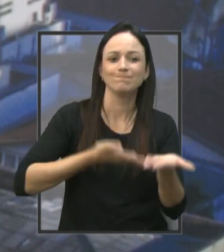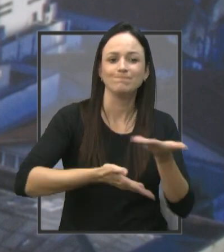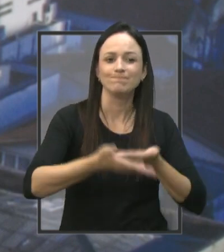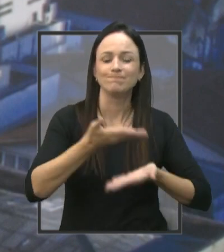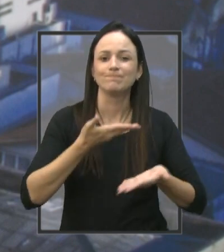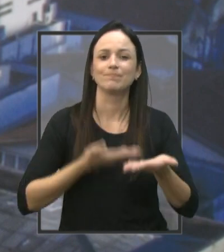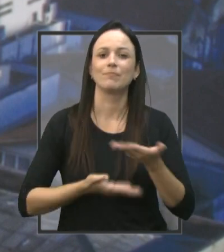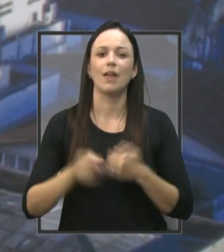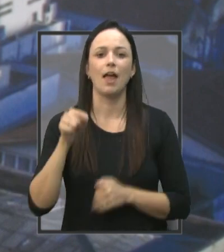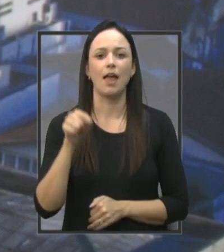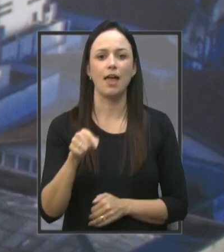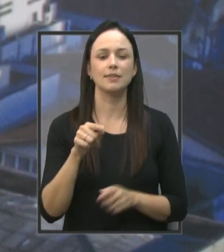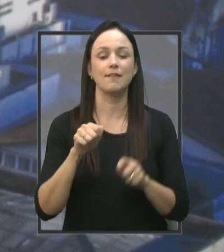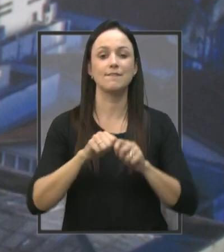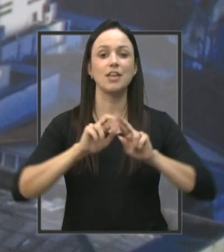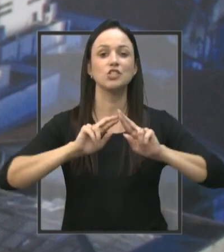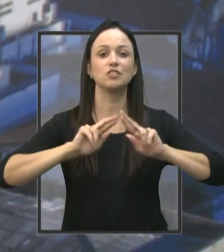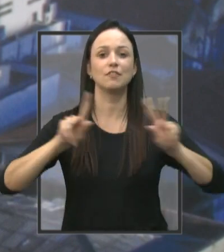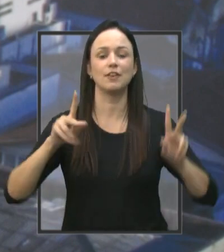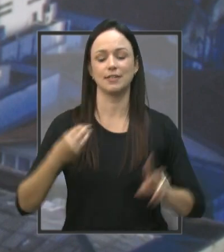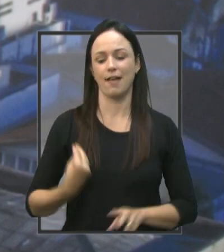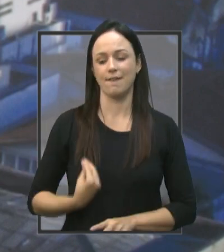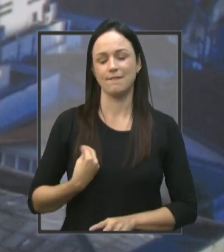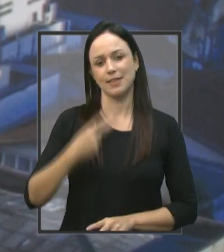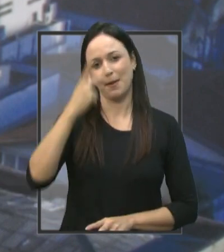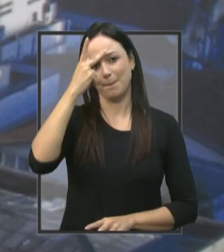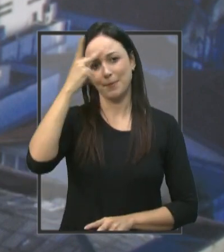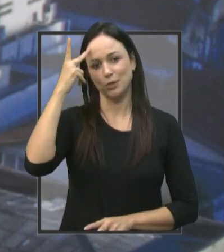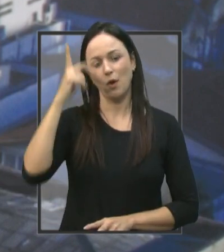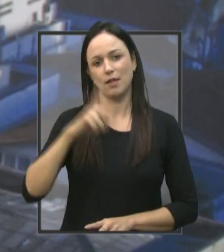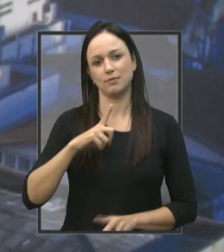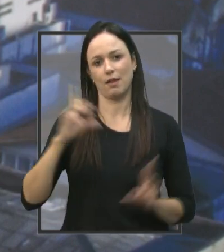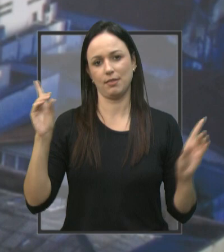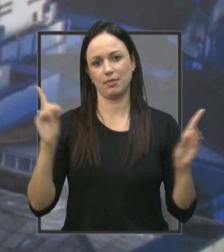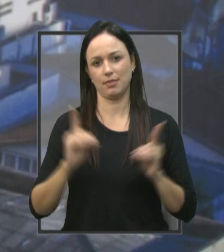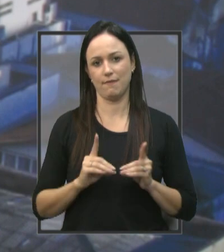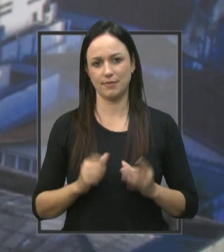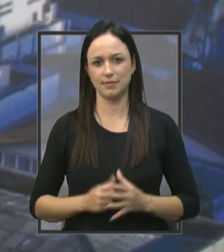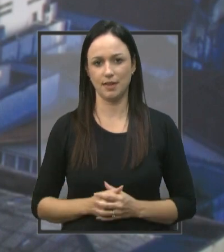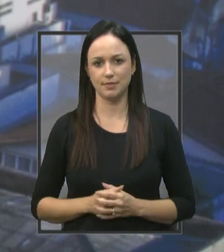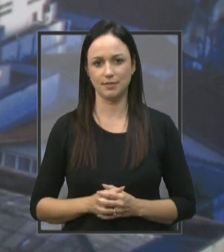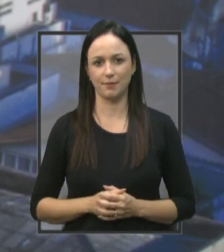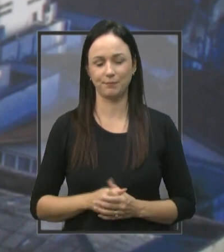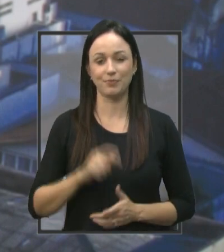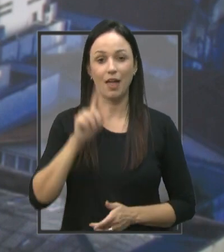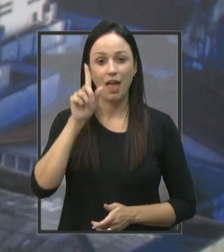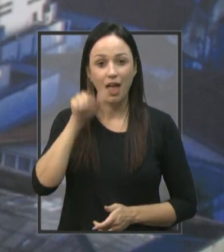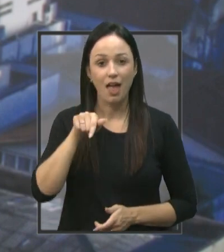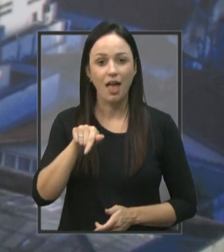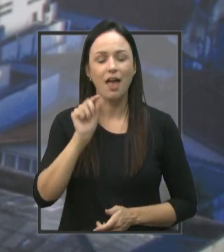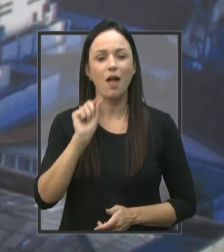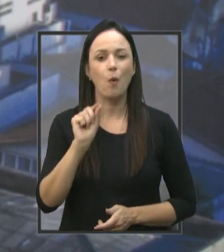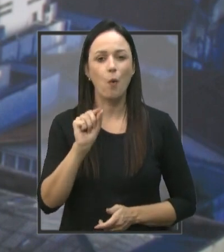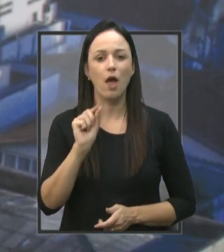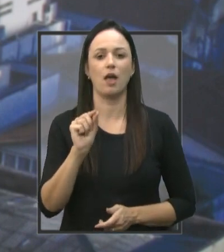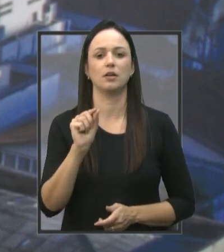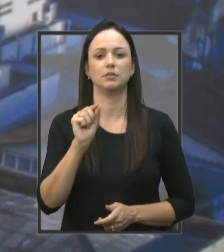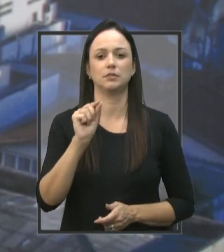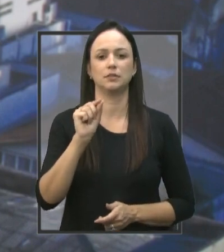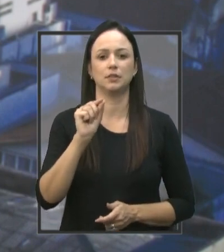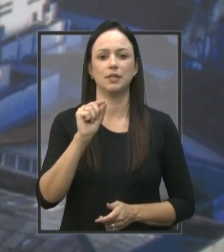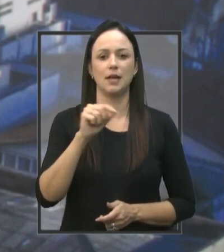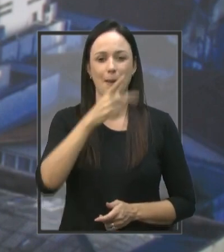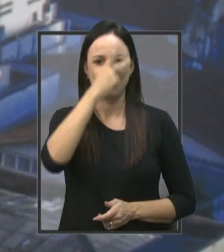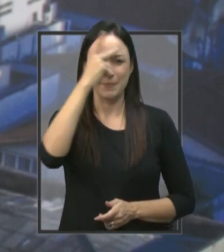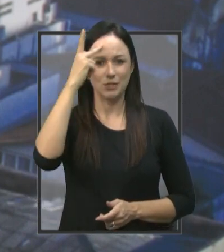Fazendo a diferença Na vida das pessoas Que têm deficiência Isso Está tirando Pessoas com